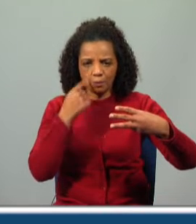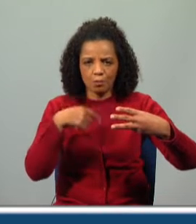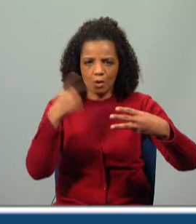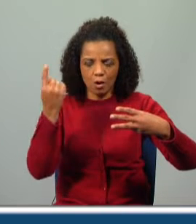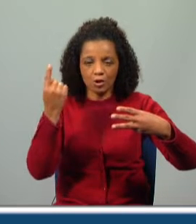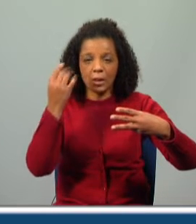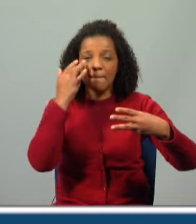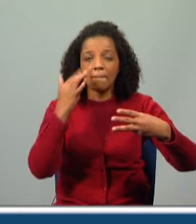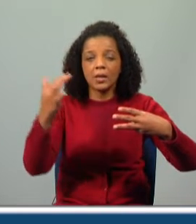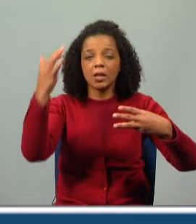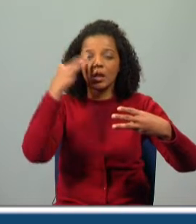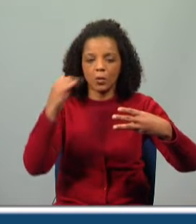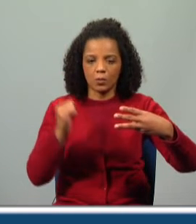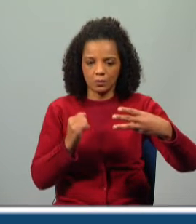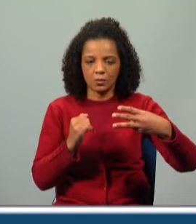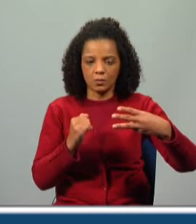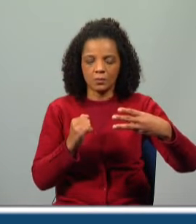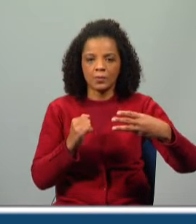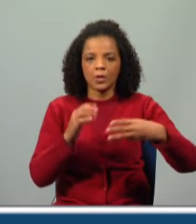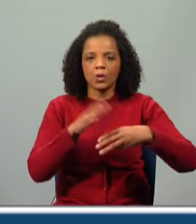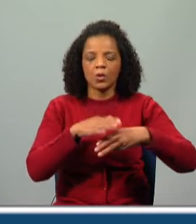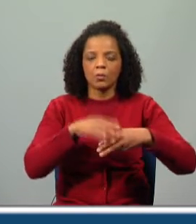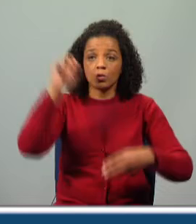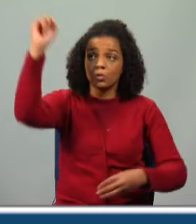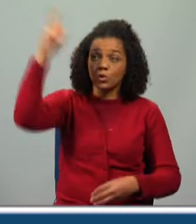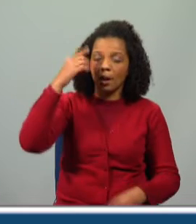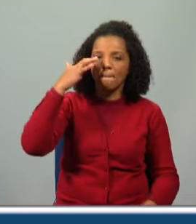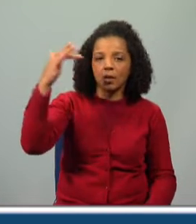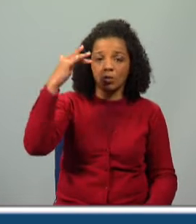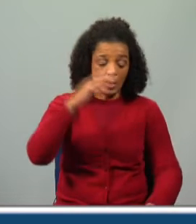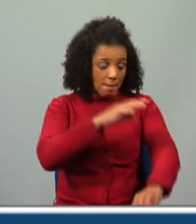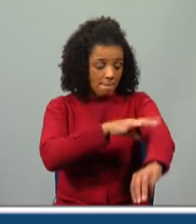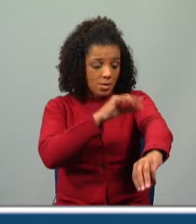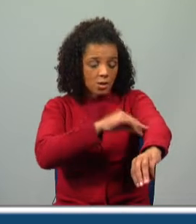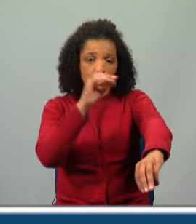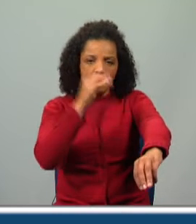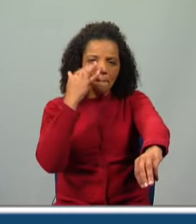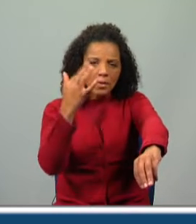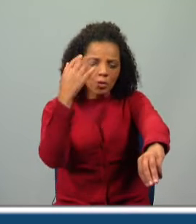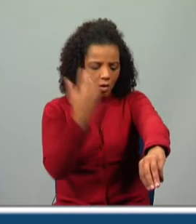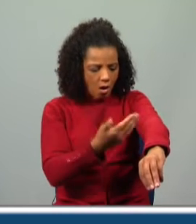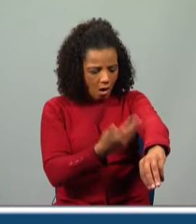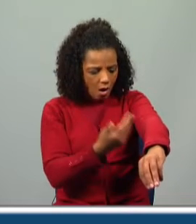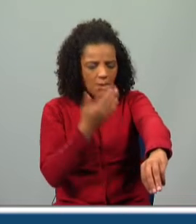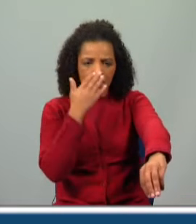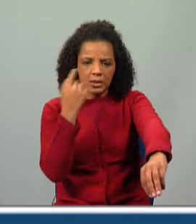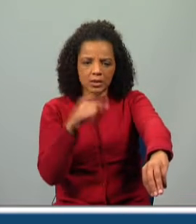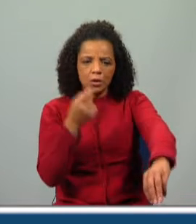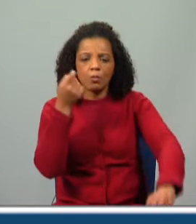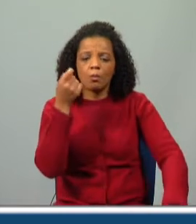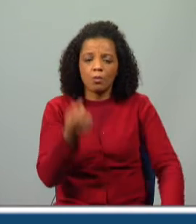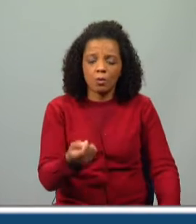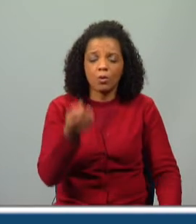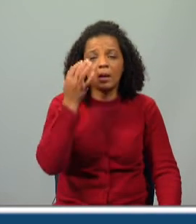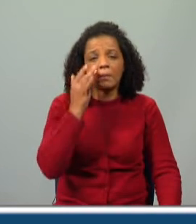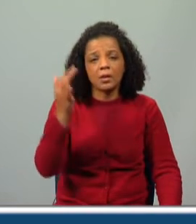para o brilho? Ou seja, como o sol que brilha imenso, as penas dela também brilhavam. Então, parecia que ela tinha um pouco